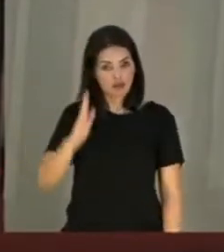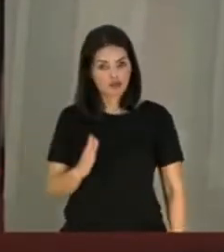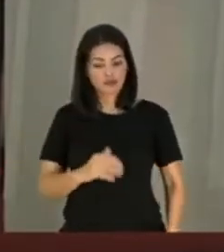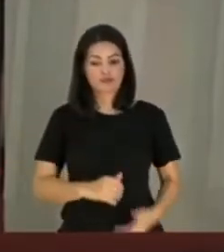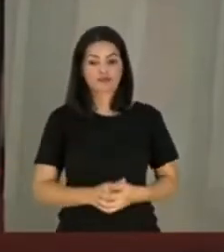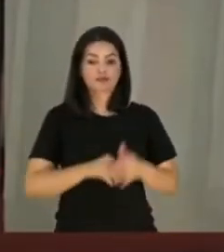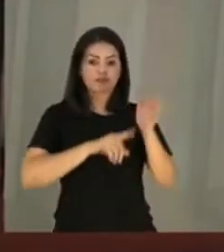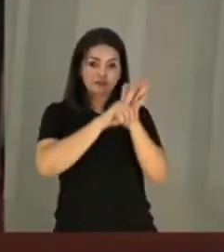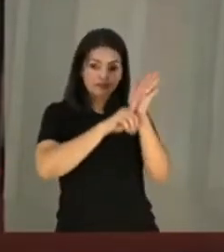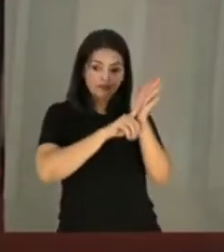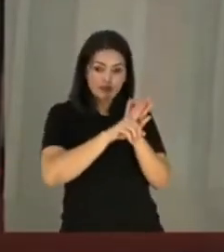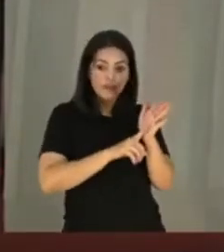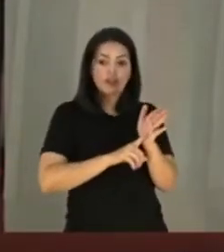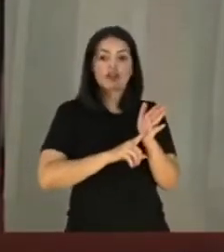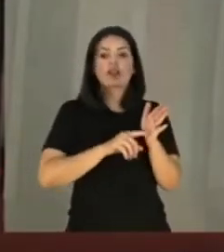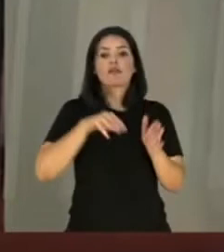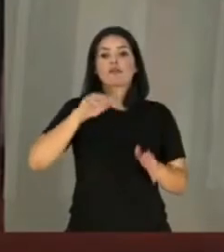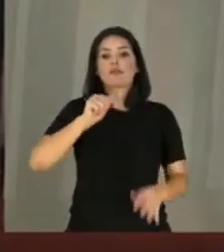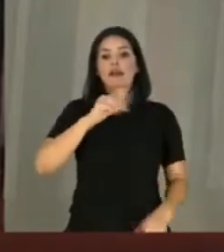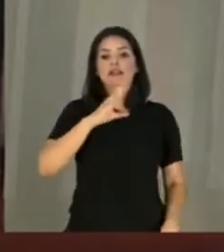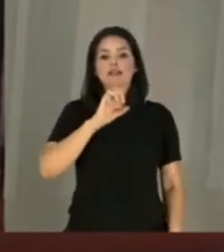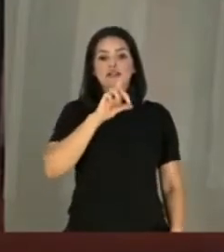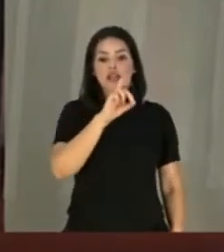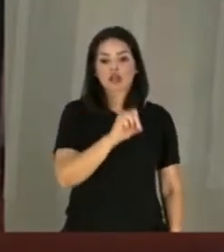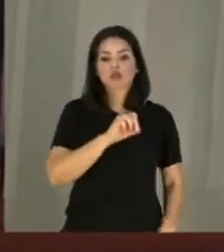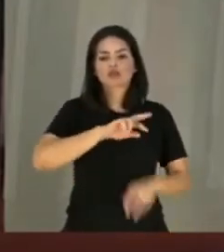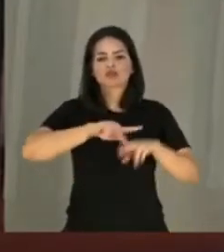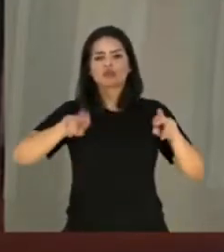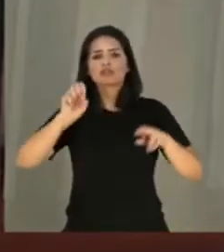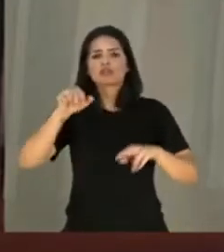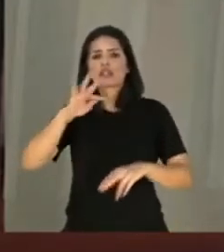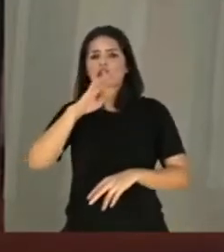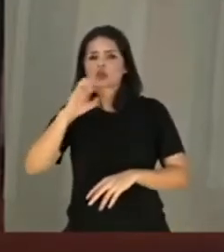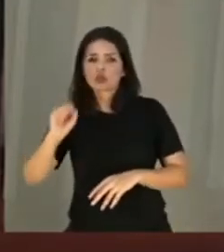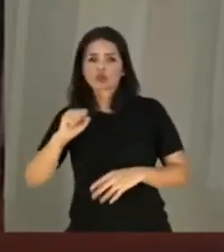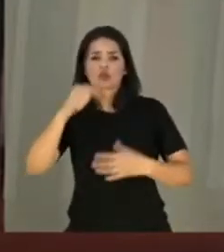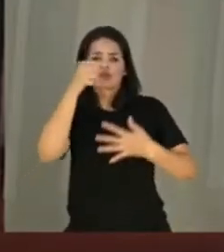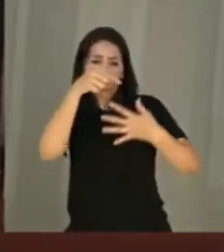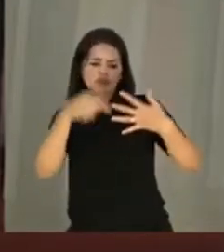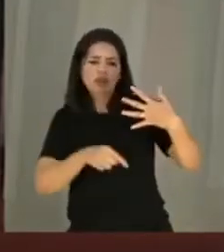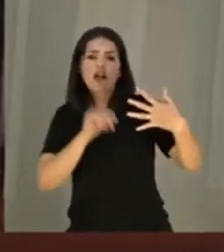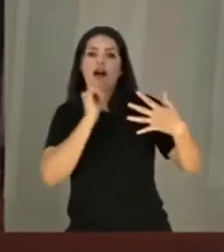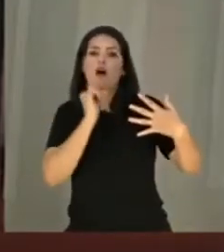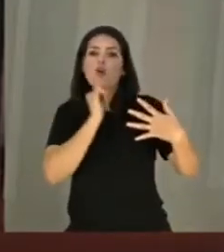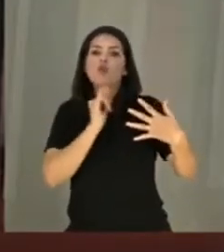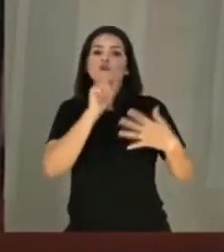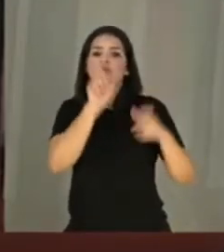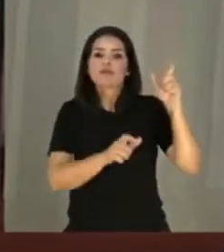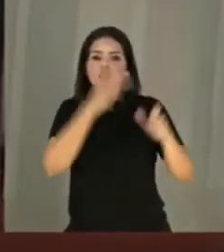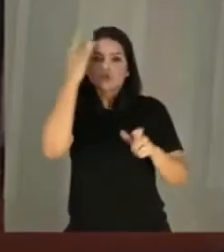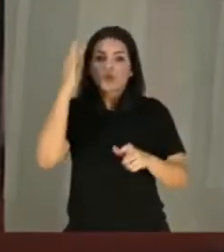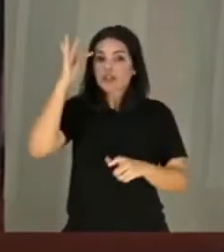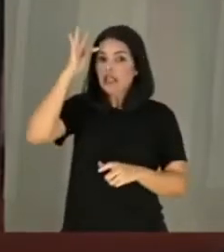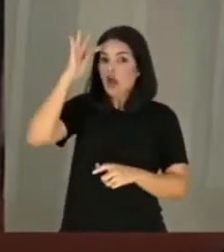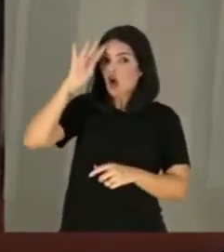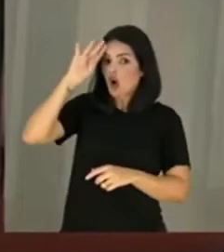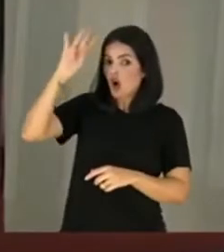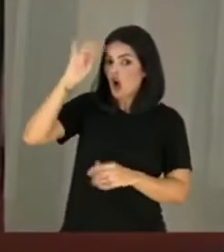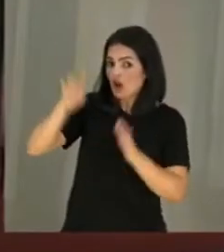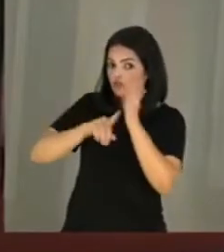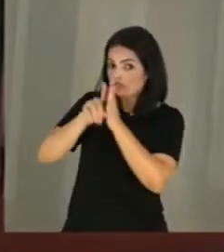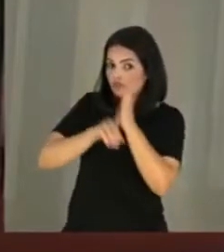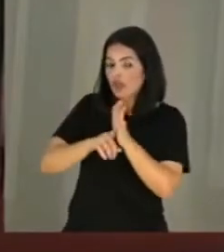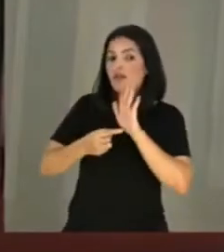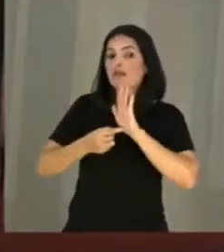Pesquisas como as de Lopes, Macedo, Destro, Santos e Thyssen, só para citar alguns exemplos, têm destacado, em diferentes